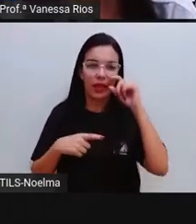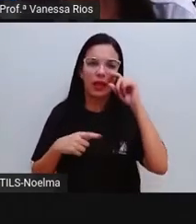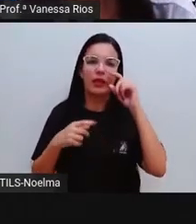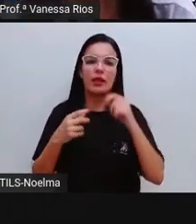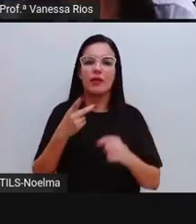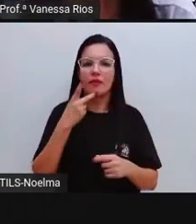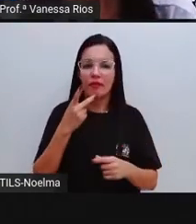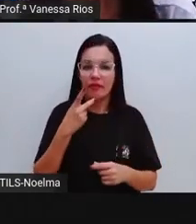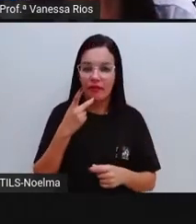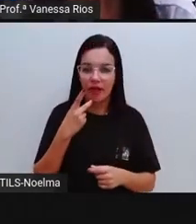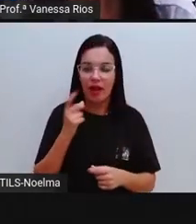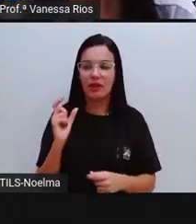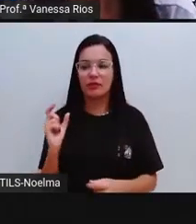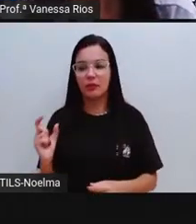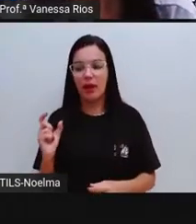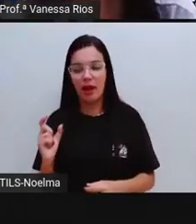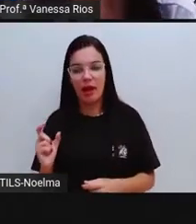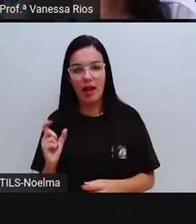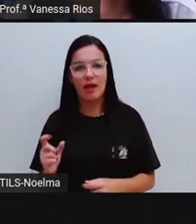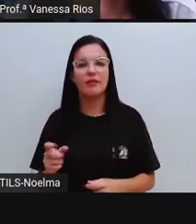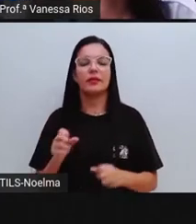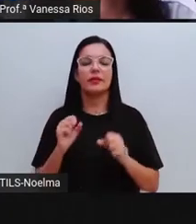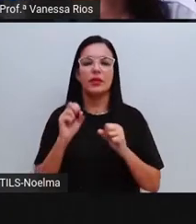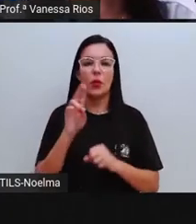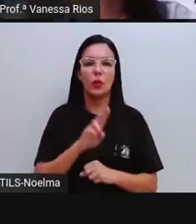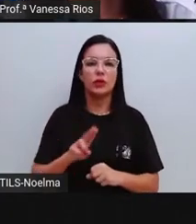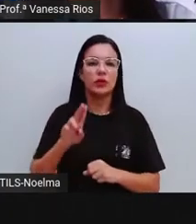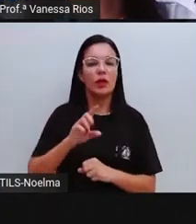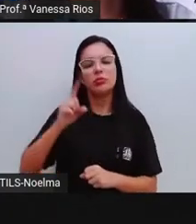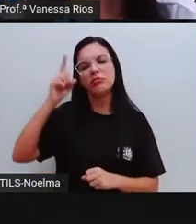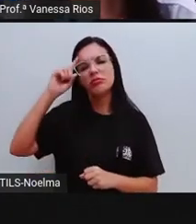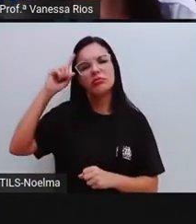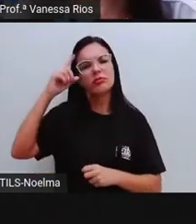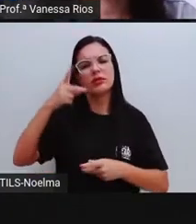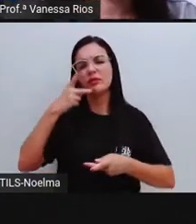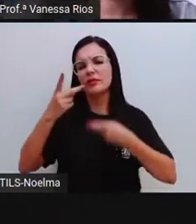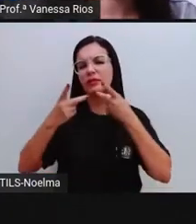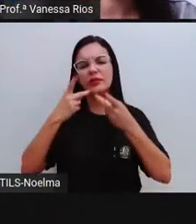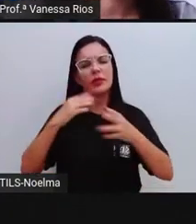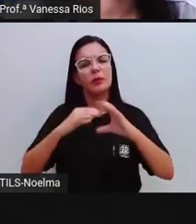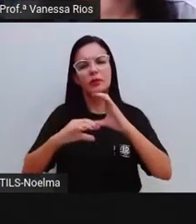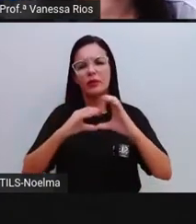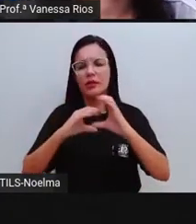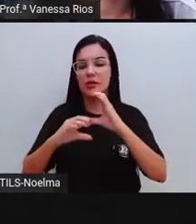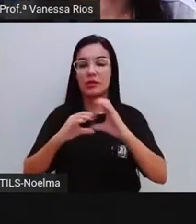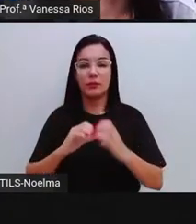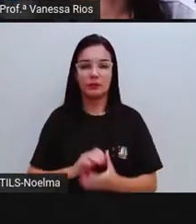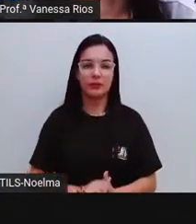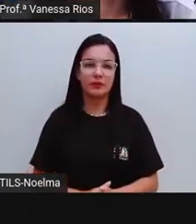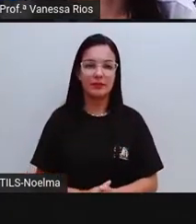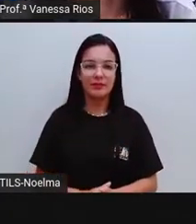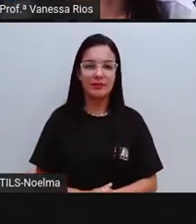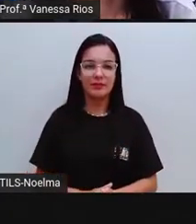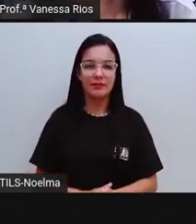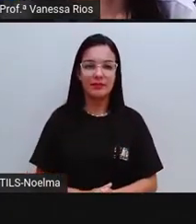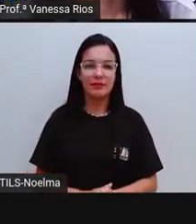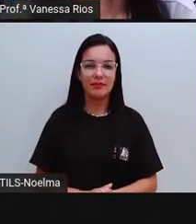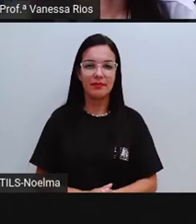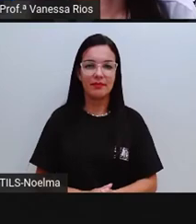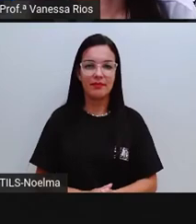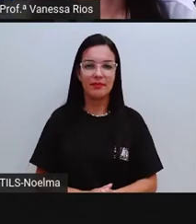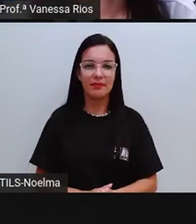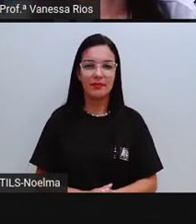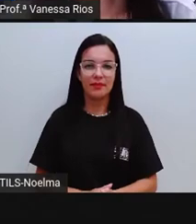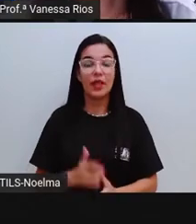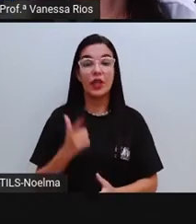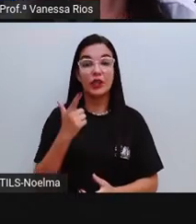palavras que nós utilizamos no nosso dia a dia, no processo de comunicação. comunicação. E